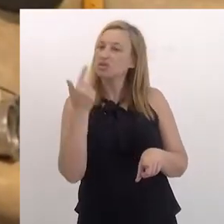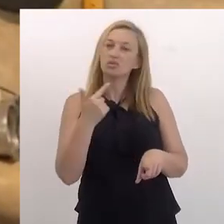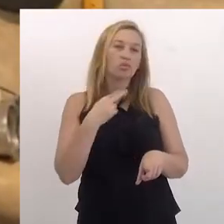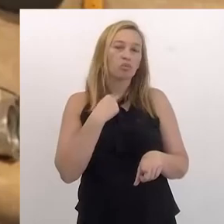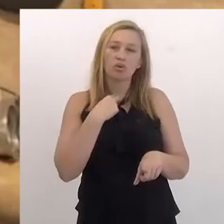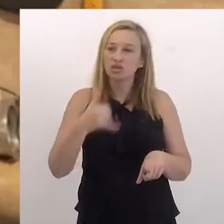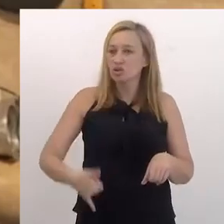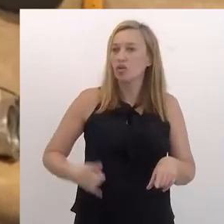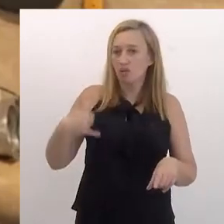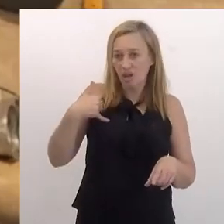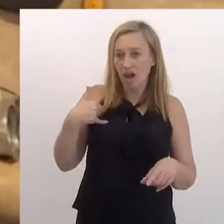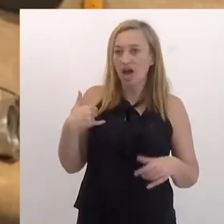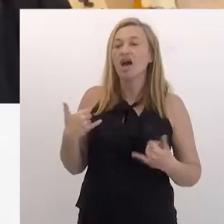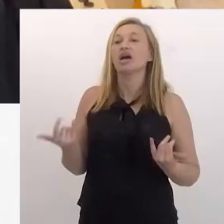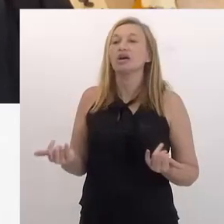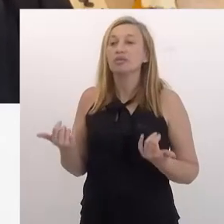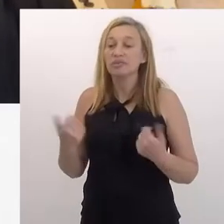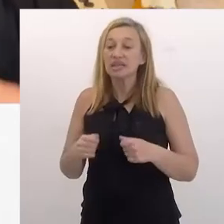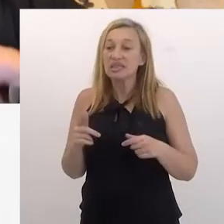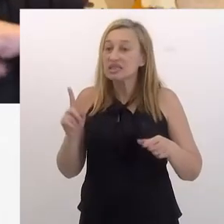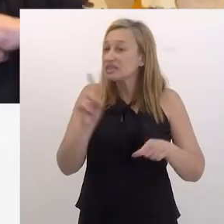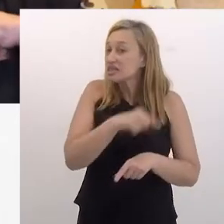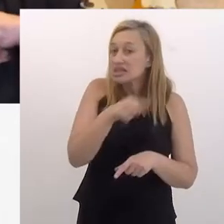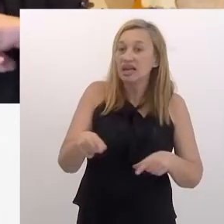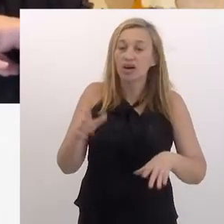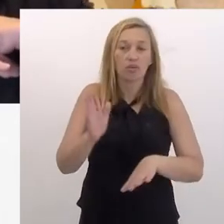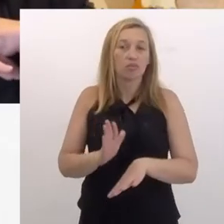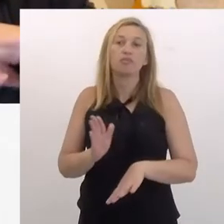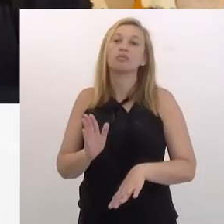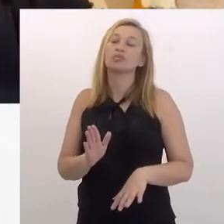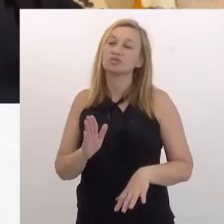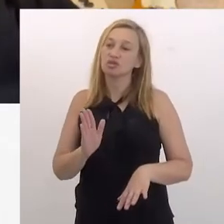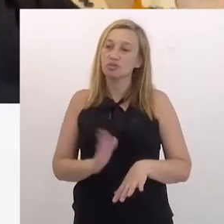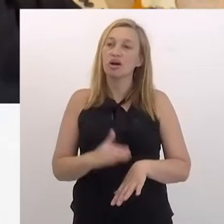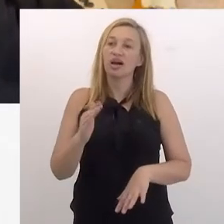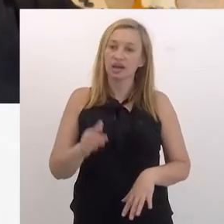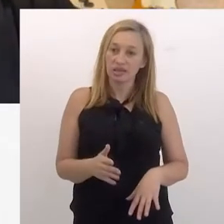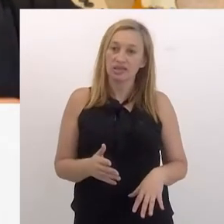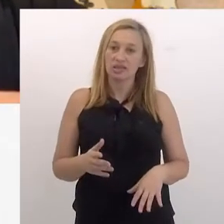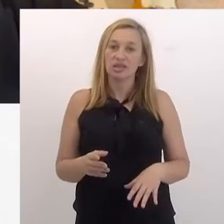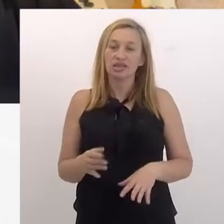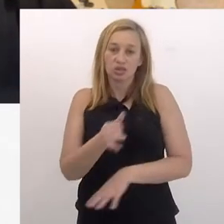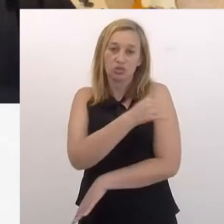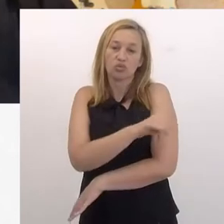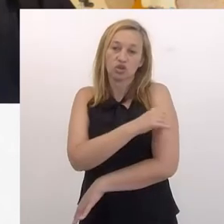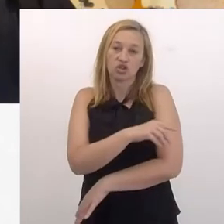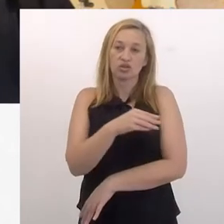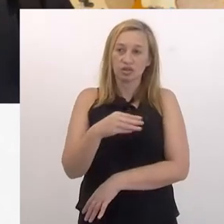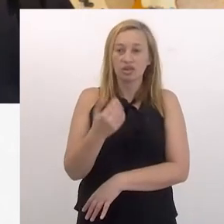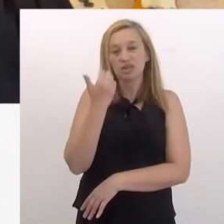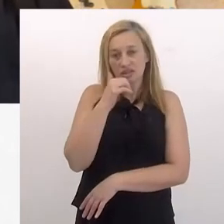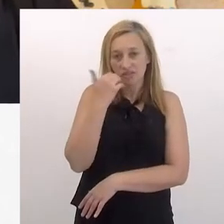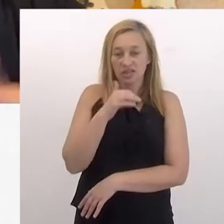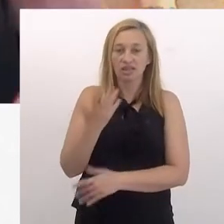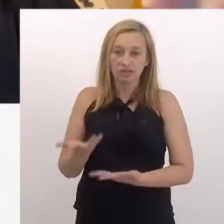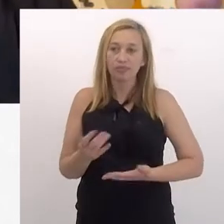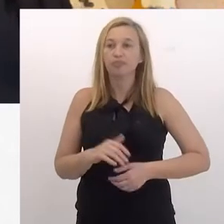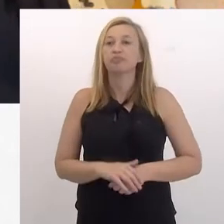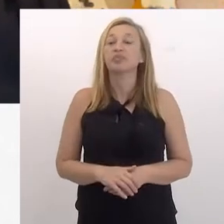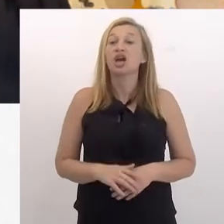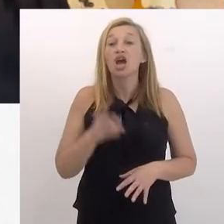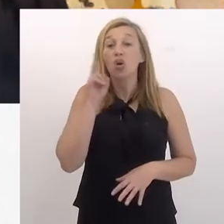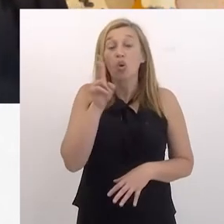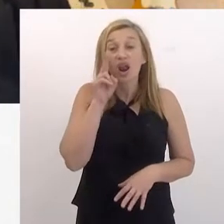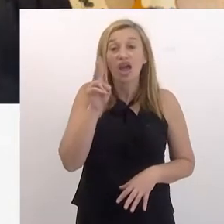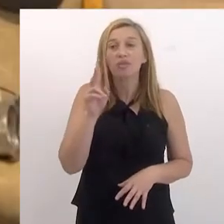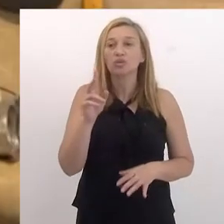coisa que ninguém pode se orgulhar, e que a gente tem que tentar eliminar o máximo da coisa do Carioca, da malandragem